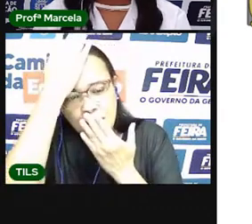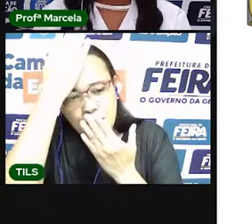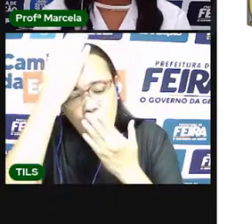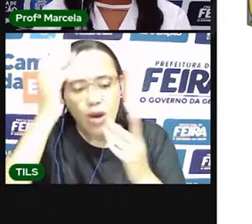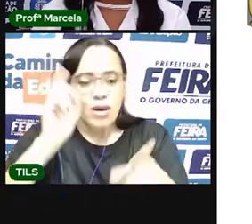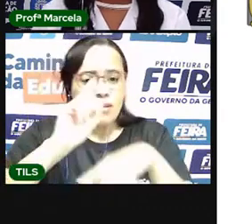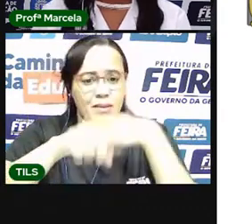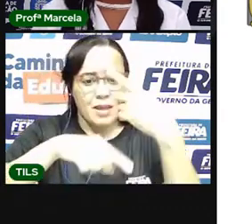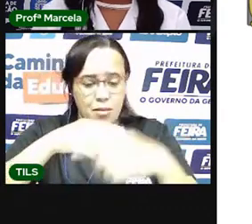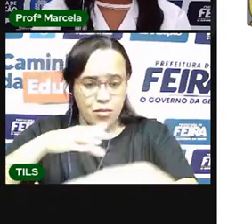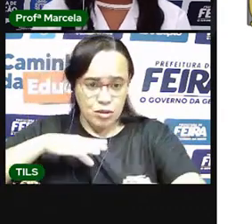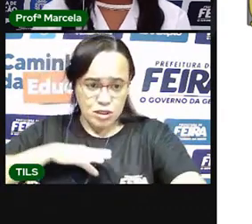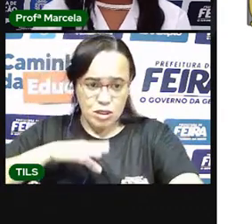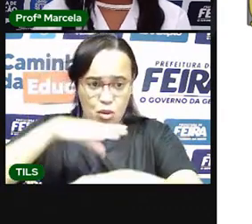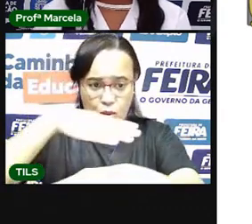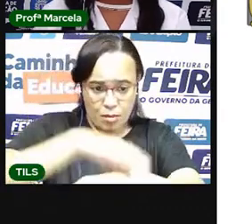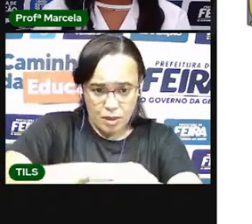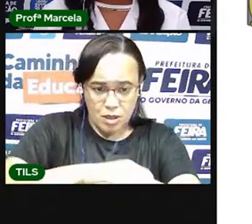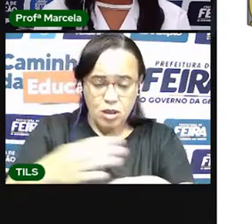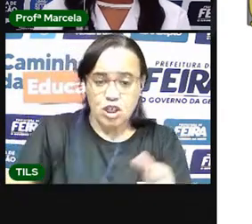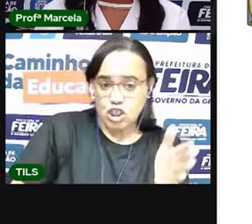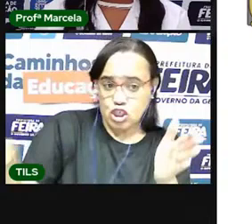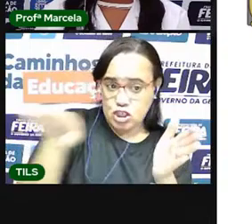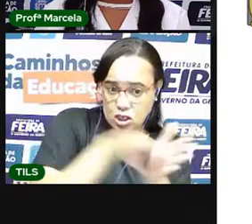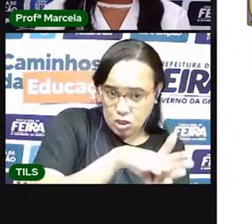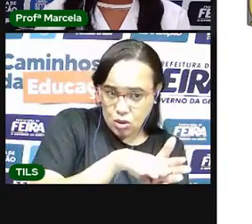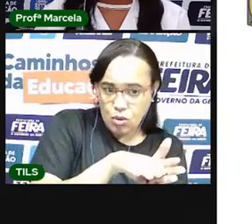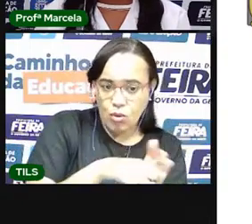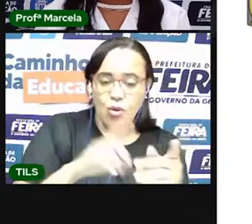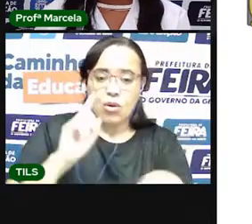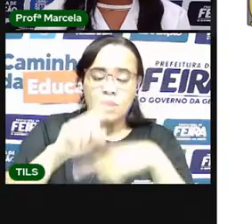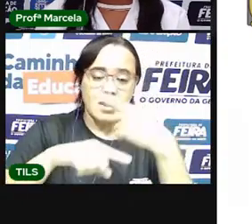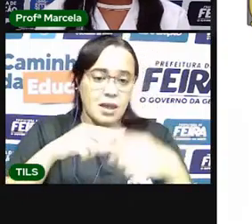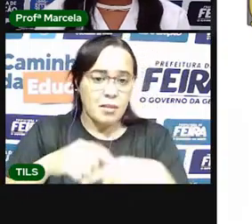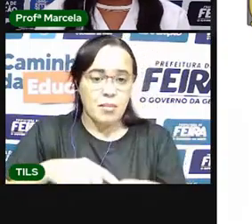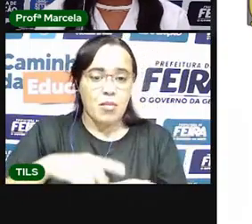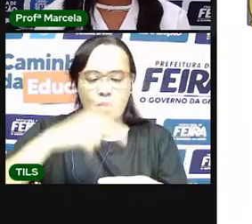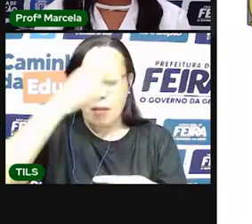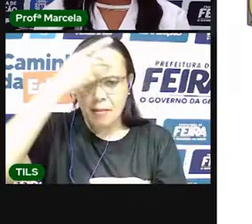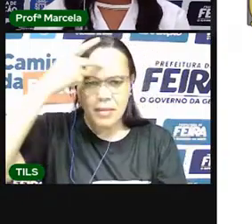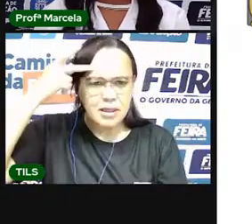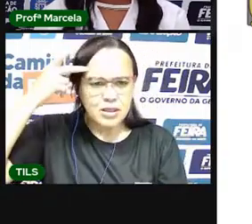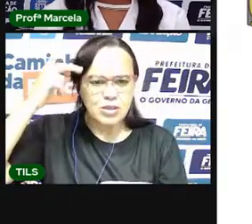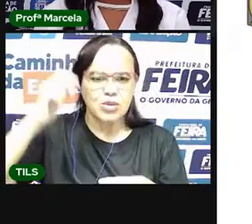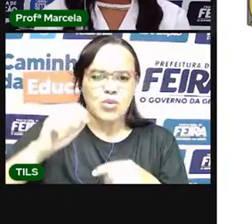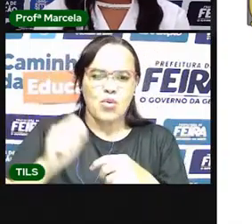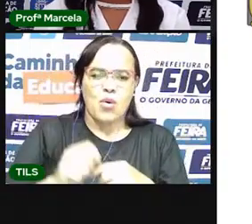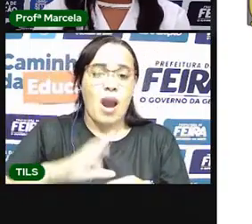africanos. Nessas terras, o povo brasileiro foi formado.